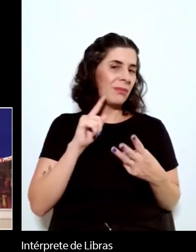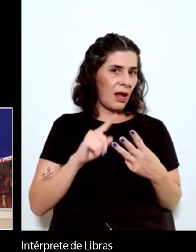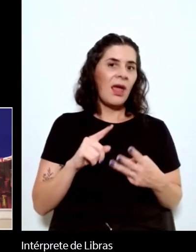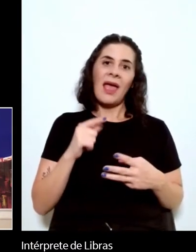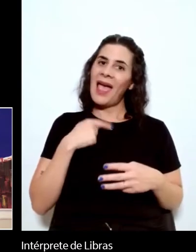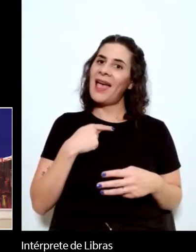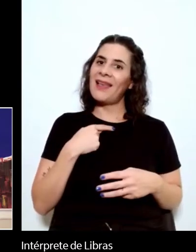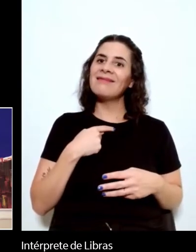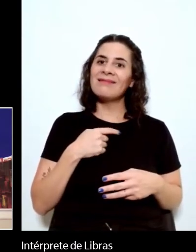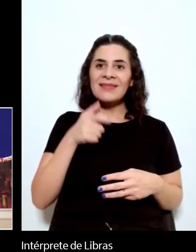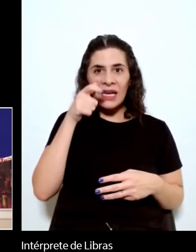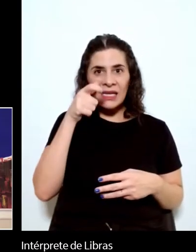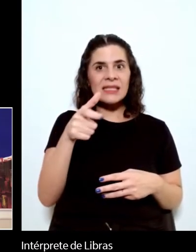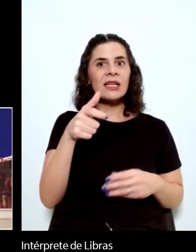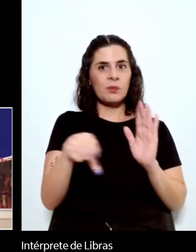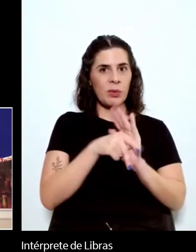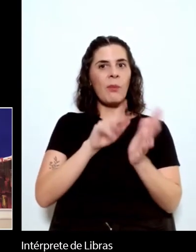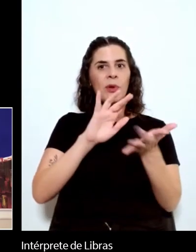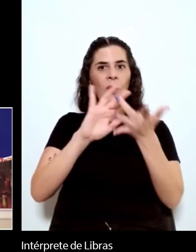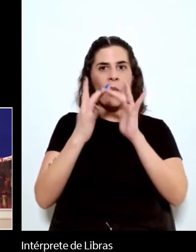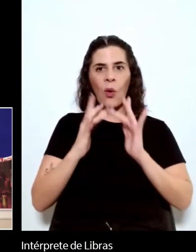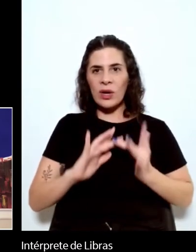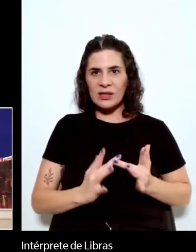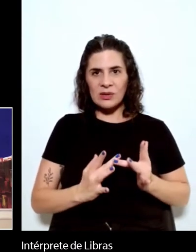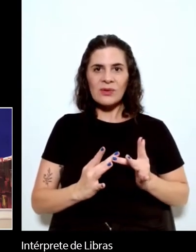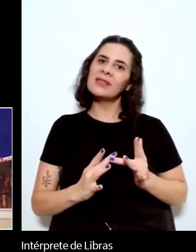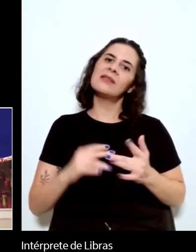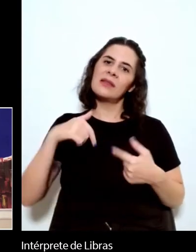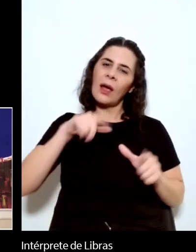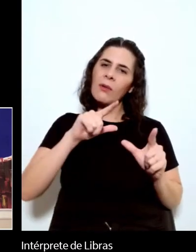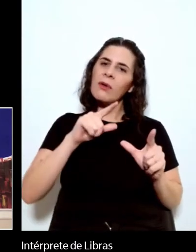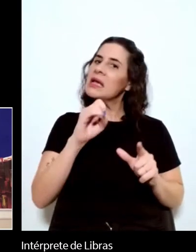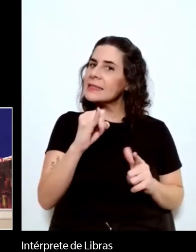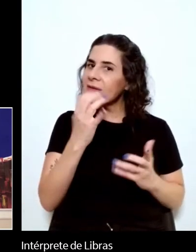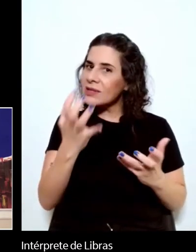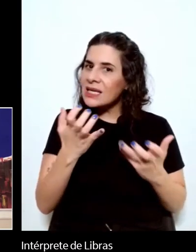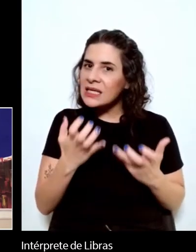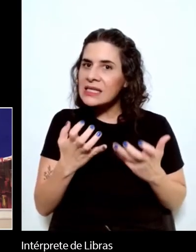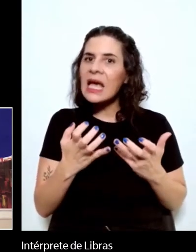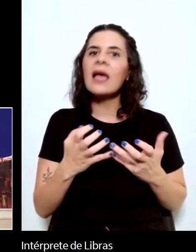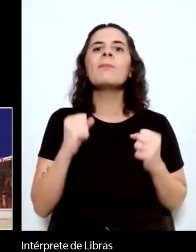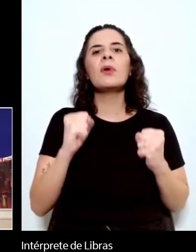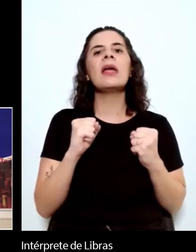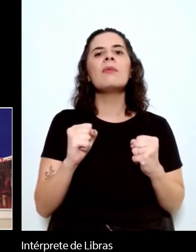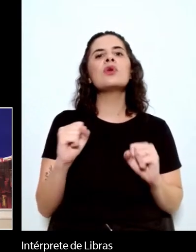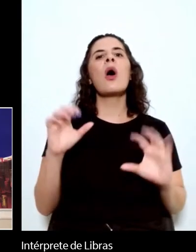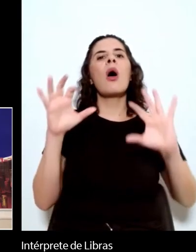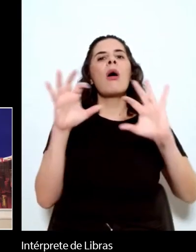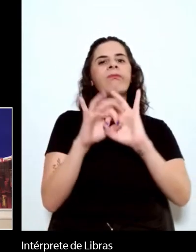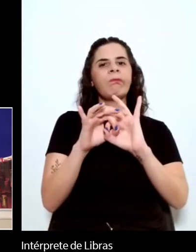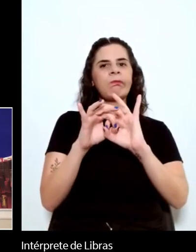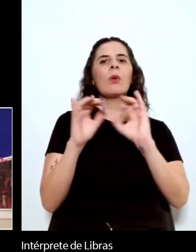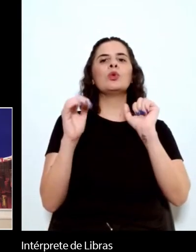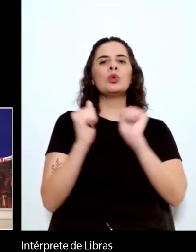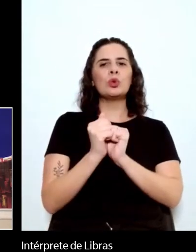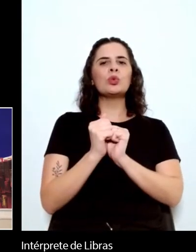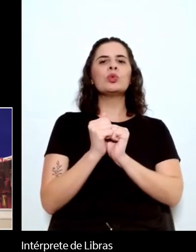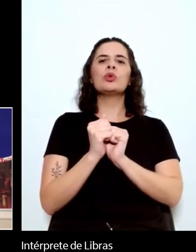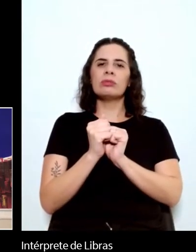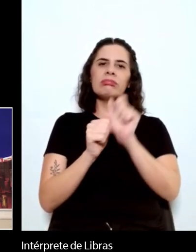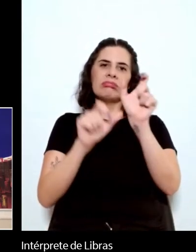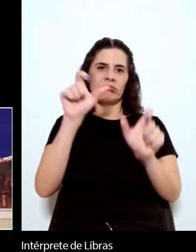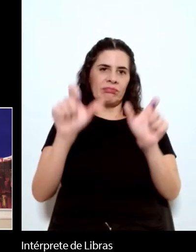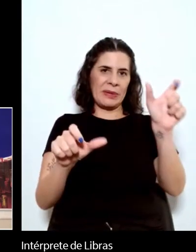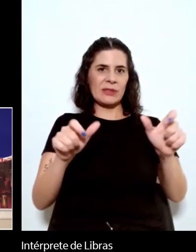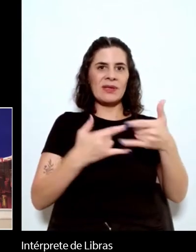Conexões seria, por exemplo, se você desejar, colocar você em contato com todas as pessoas desta mesa para pensar em futuros projetos.